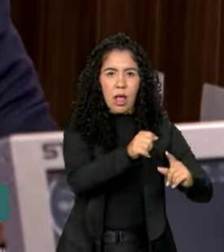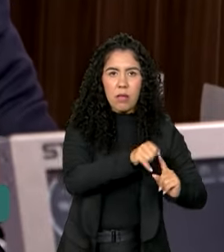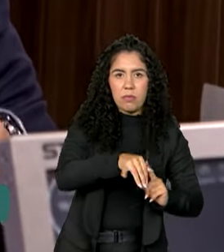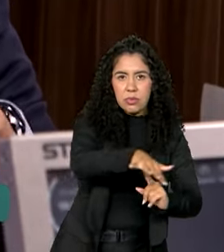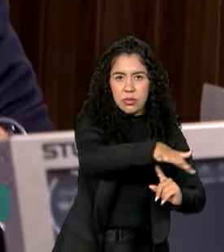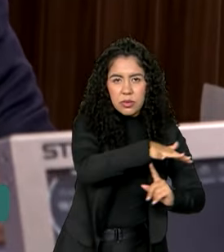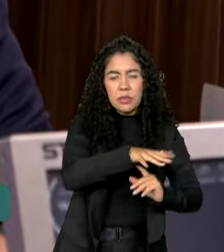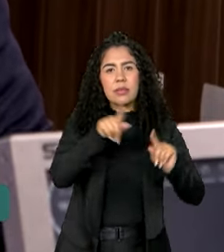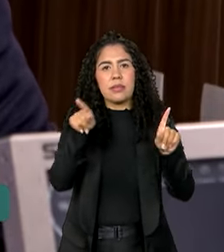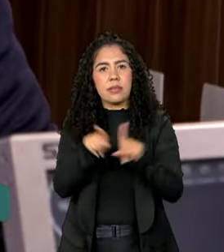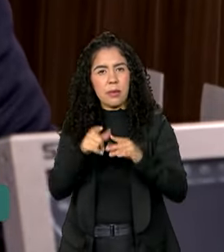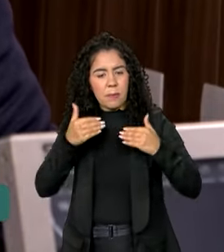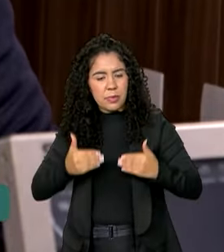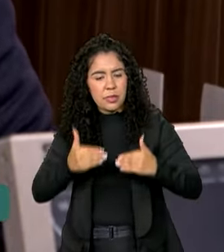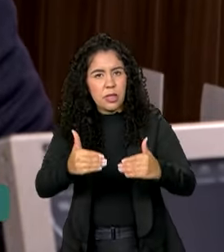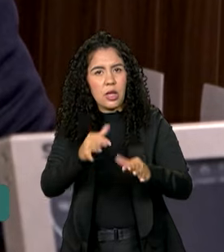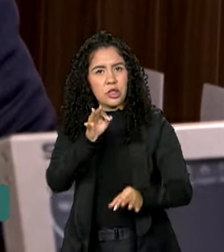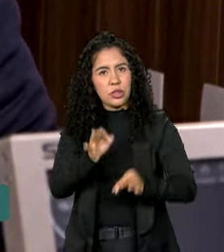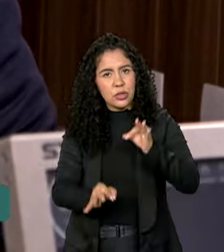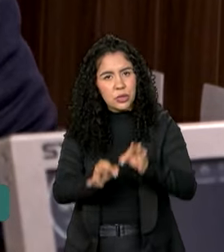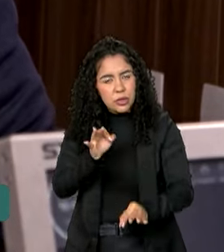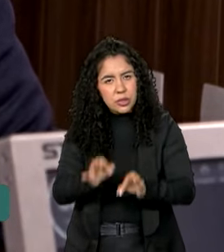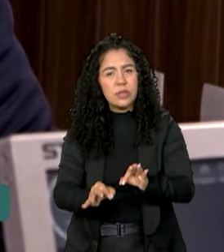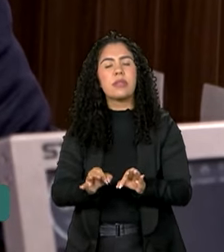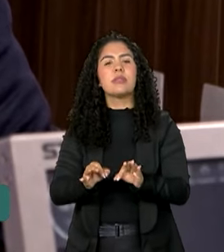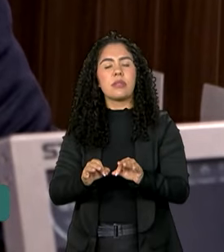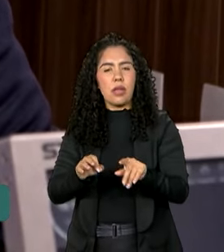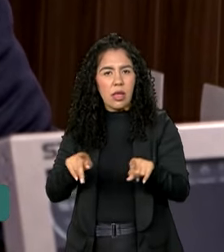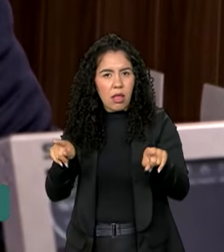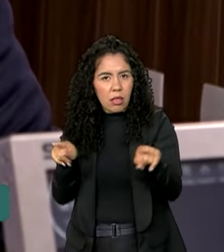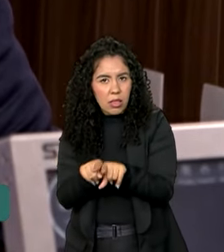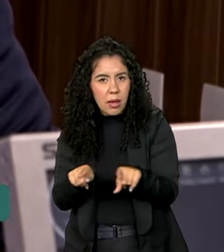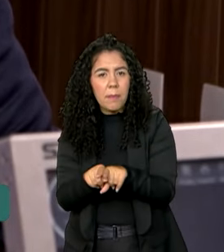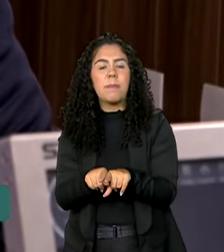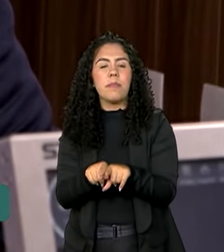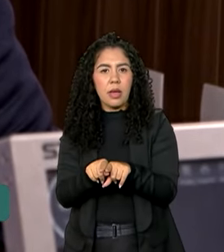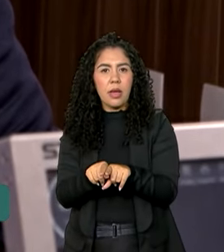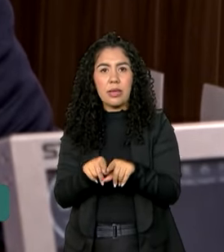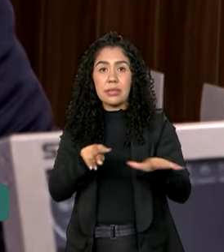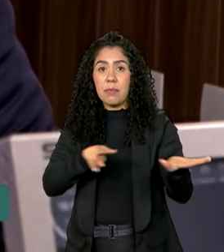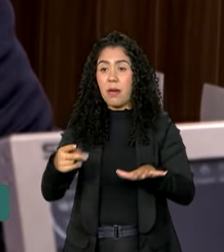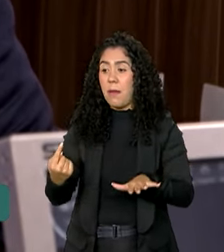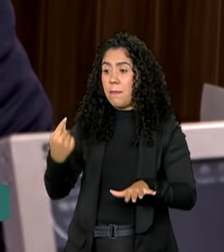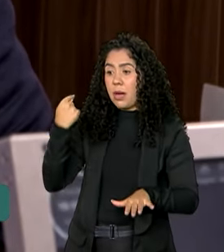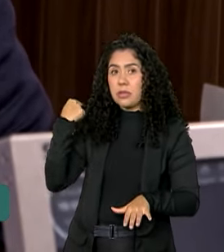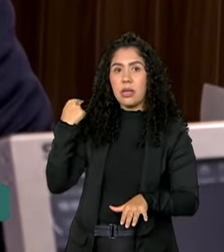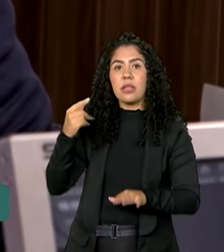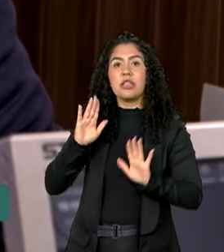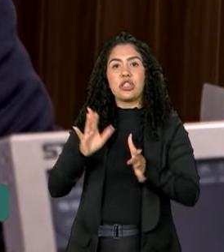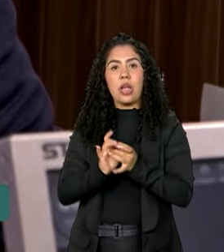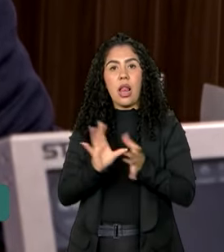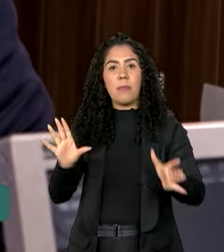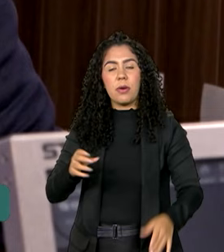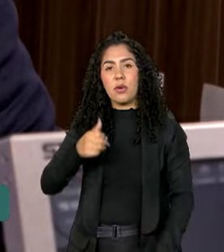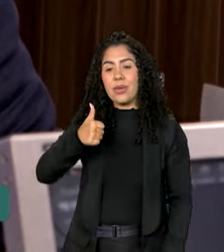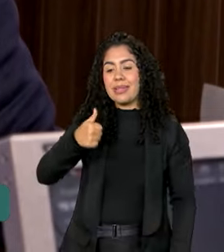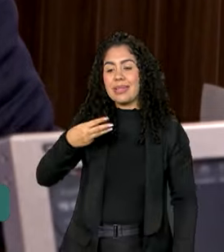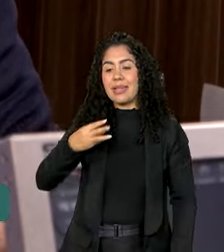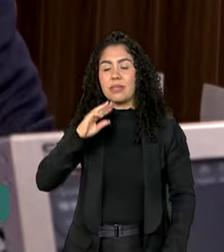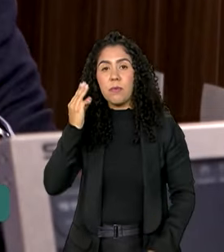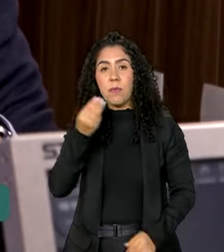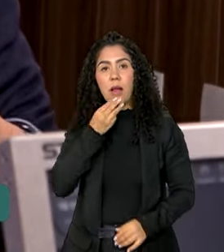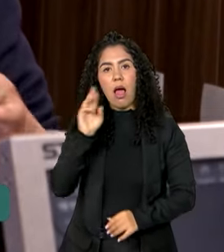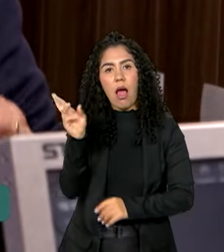da Defesa, da Integração. E mais agora, na última semana, liberamos 13 milhões de reais